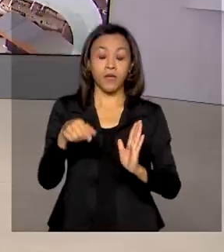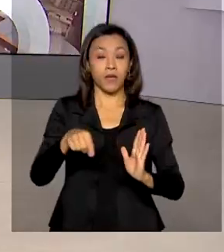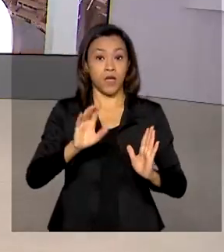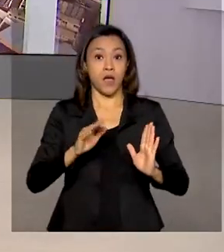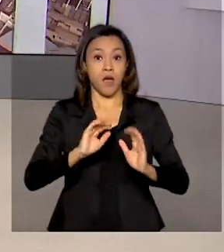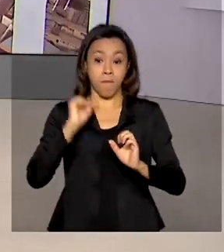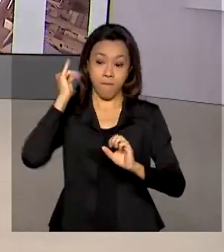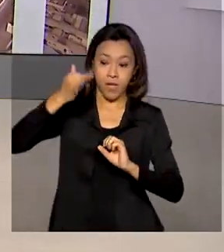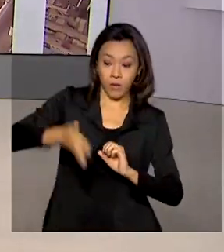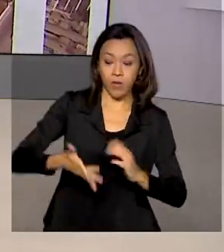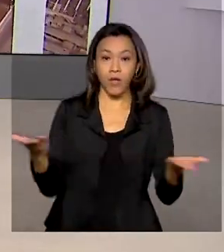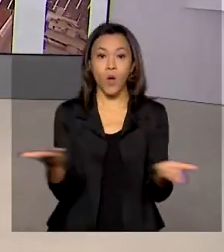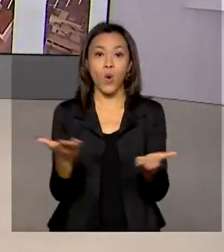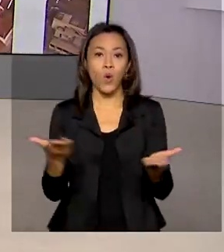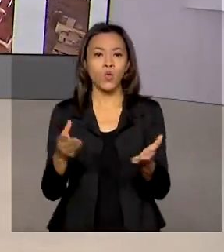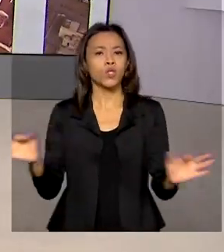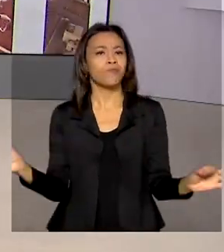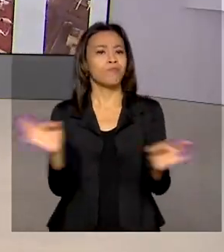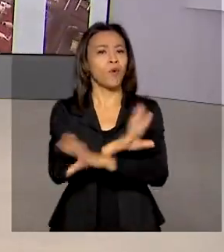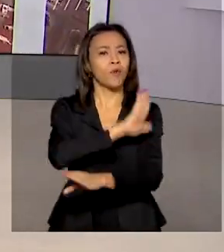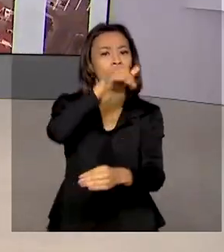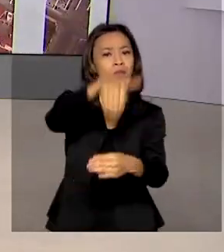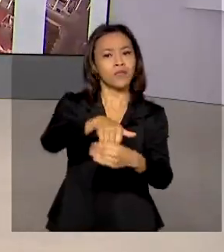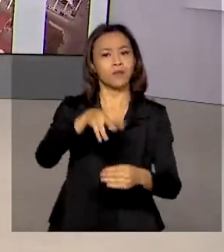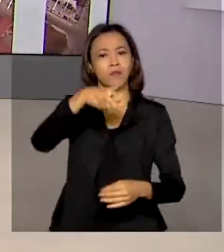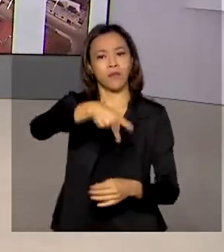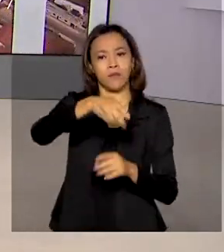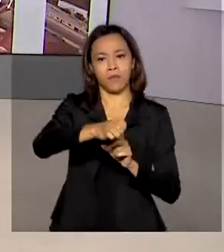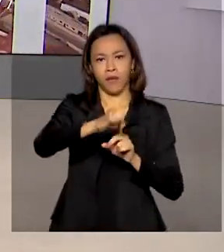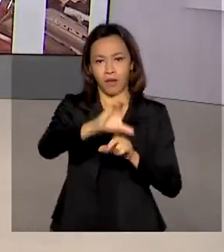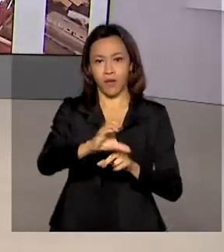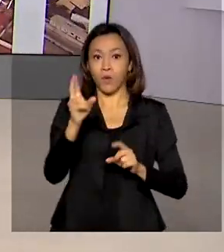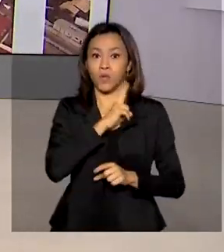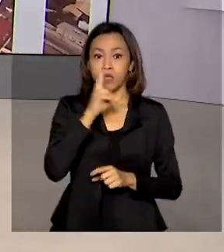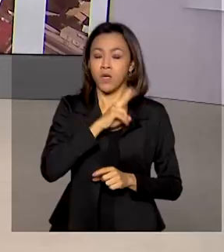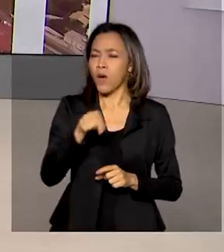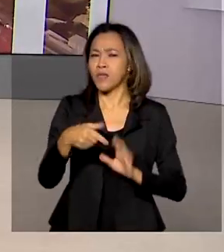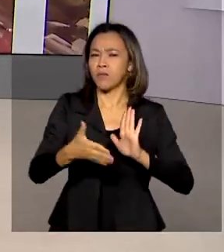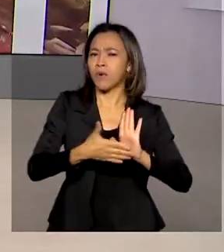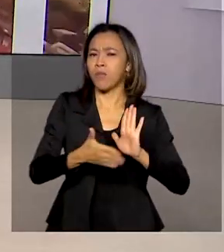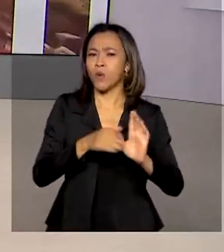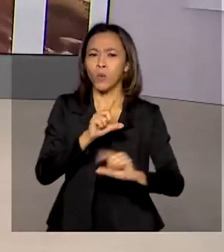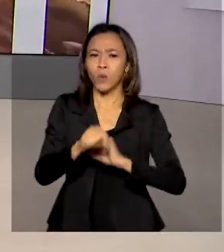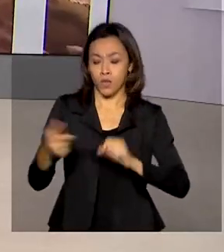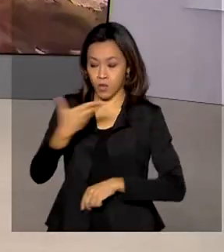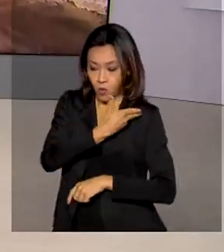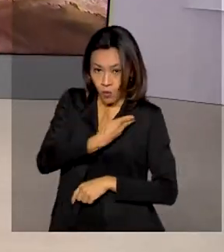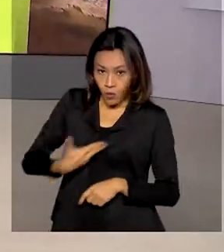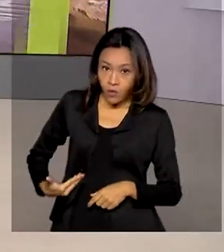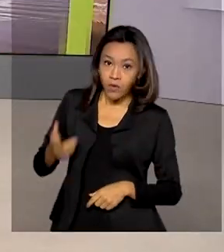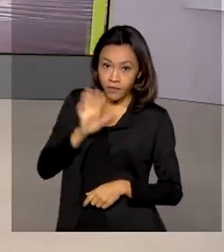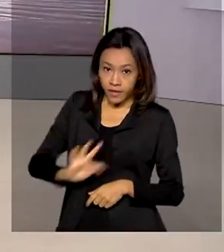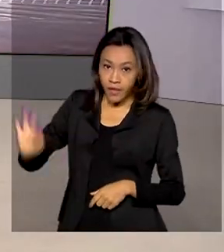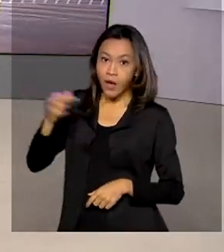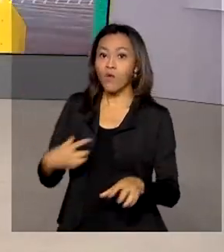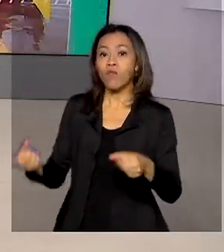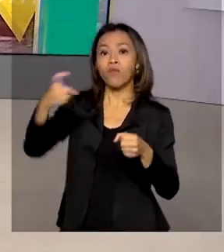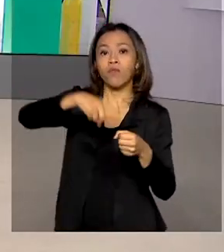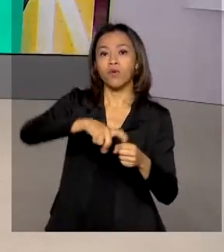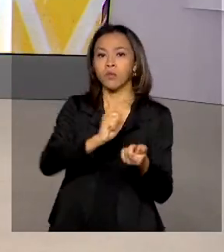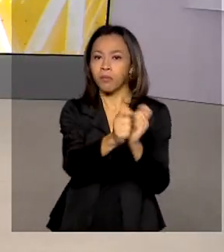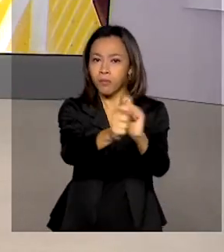na madrugada de hoje a aprovação da PEC emergencial. A proposta permite que o governo retome os pagamentos do auxílio